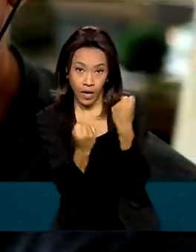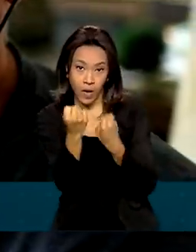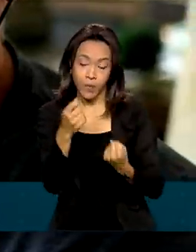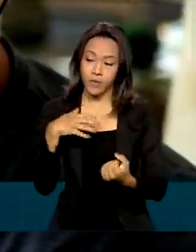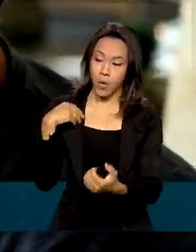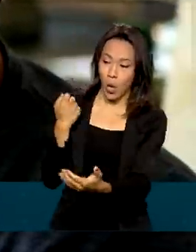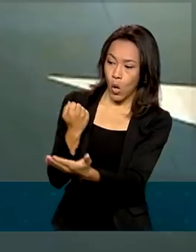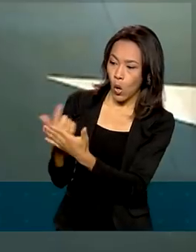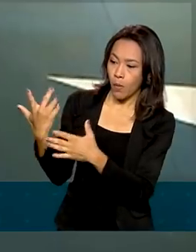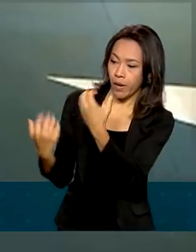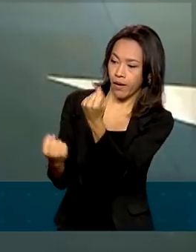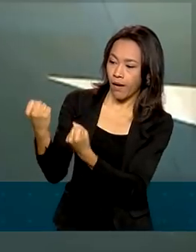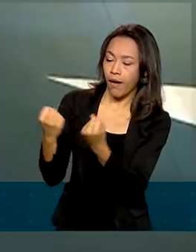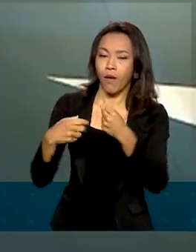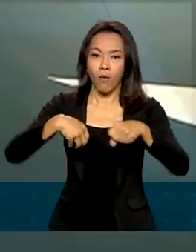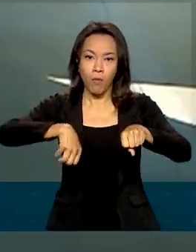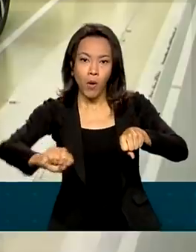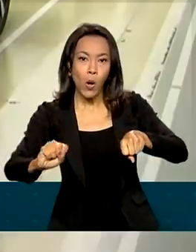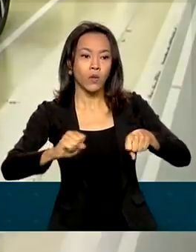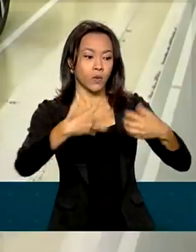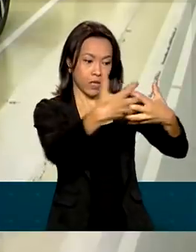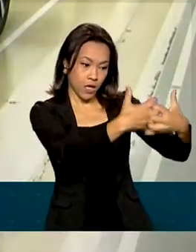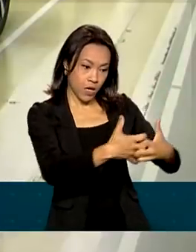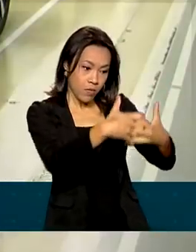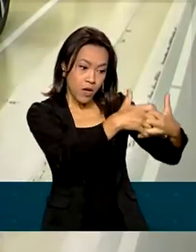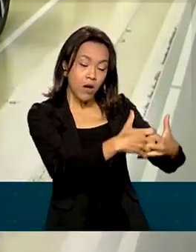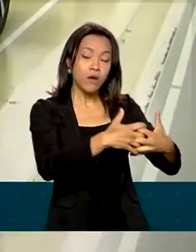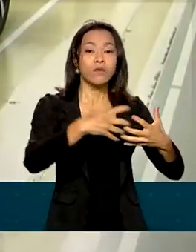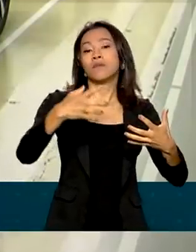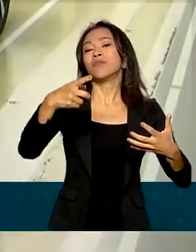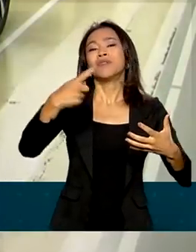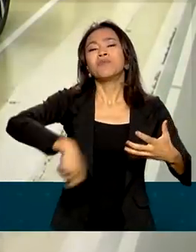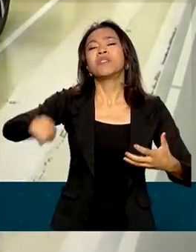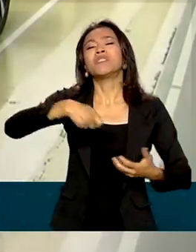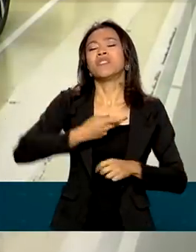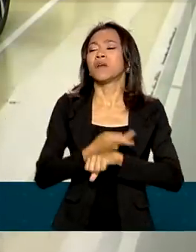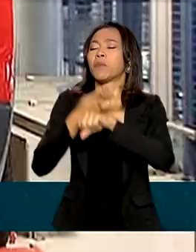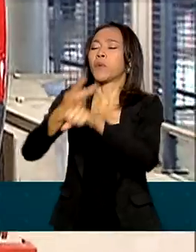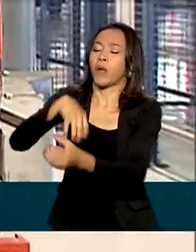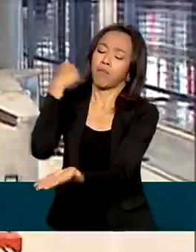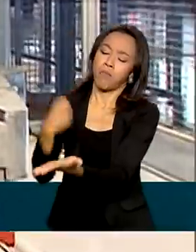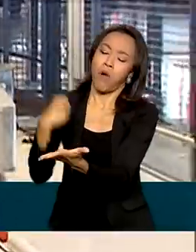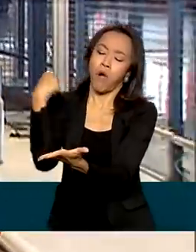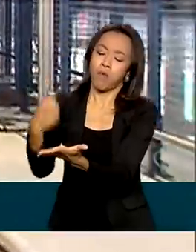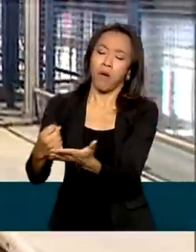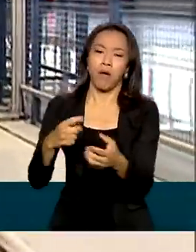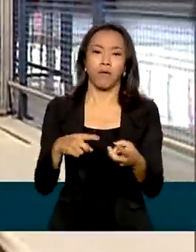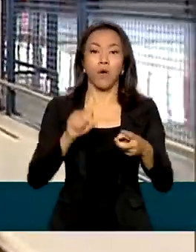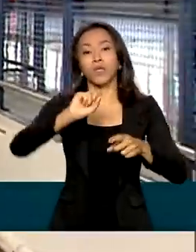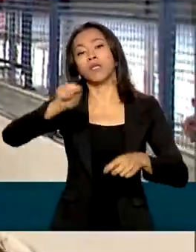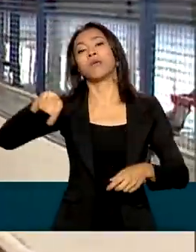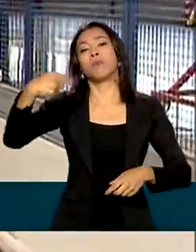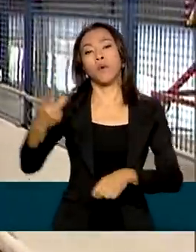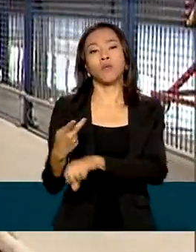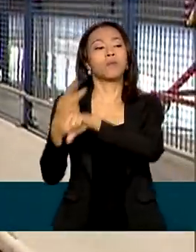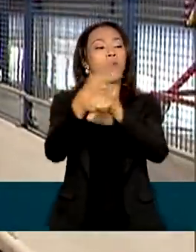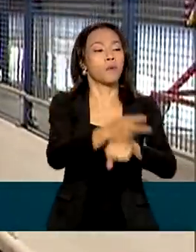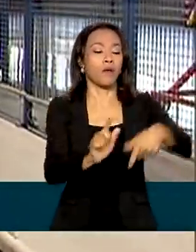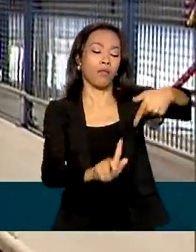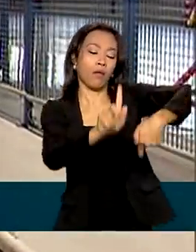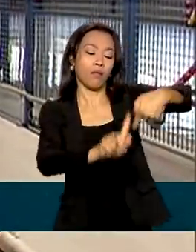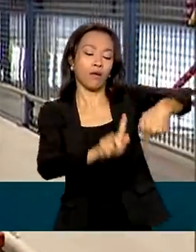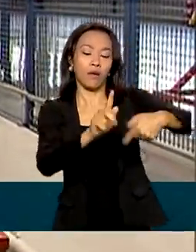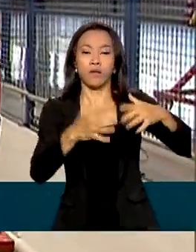carro, moto ou caminhão a partir de agora está livre de cartórios e detrans. E não será preciso reconhecer